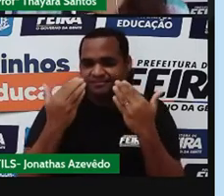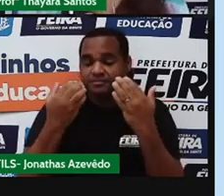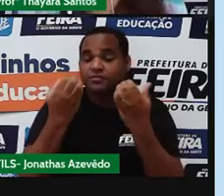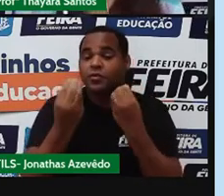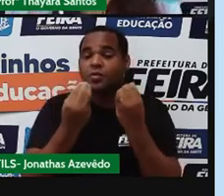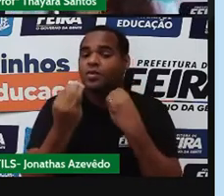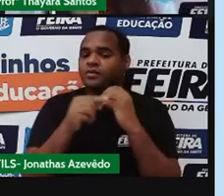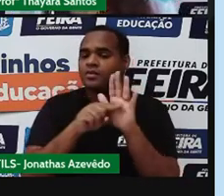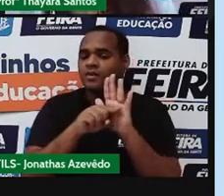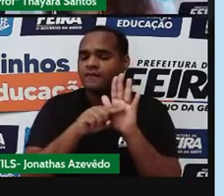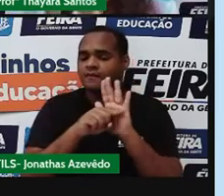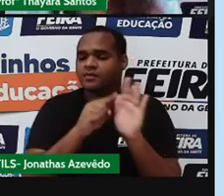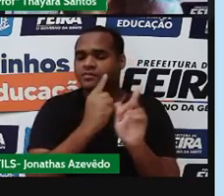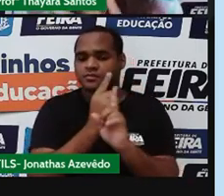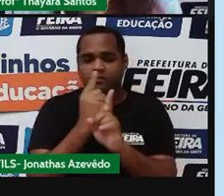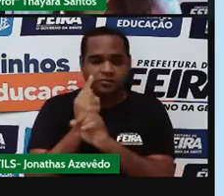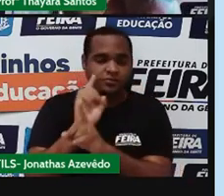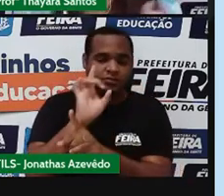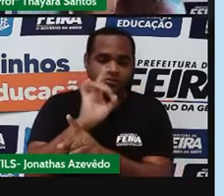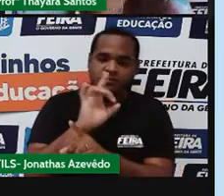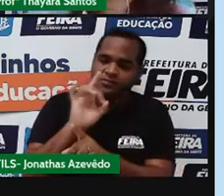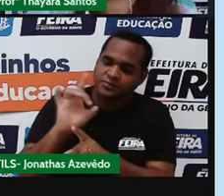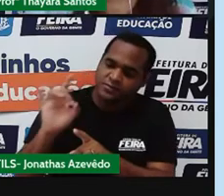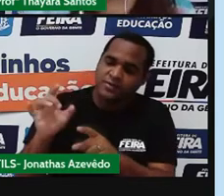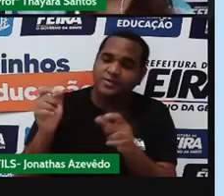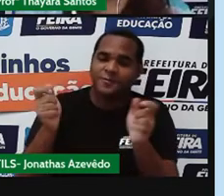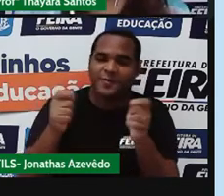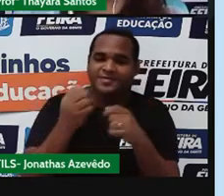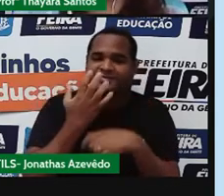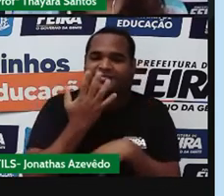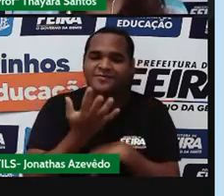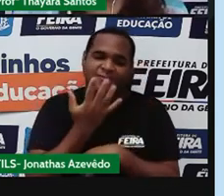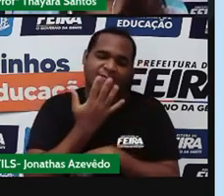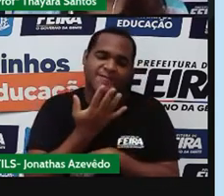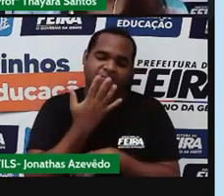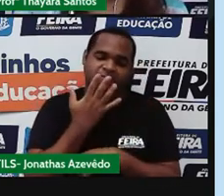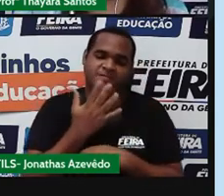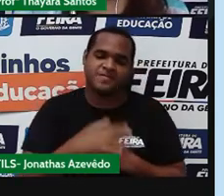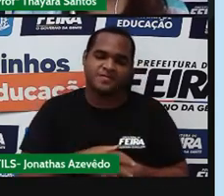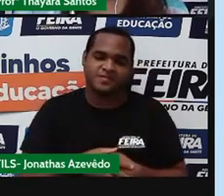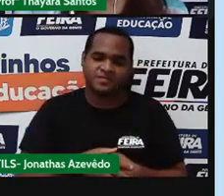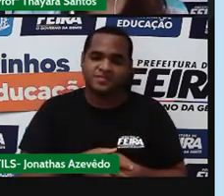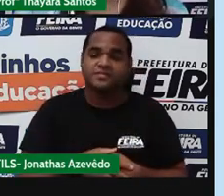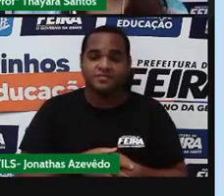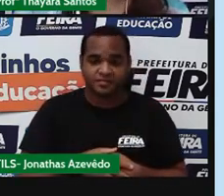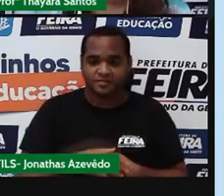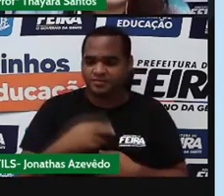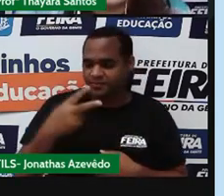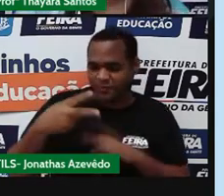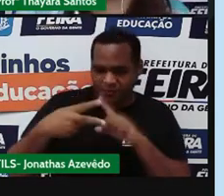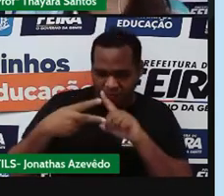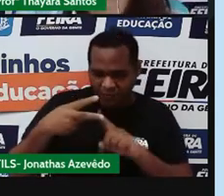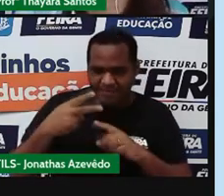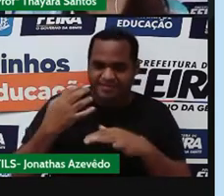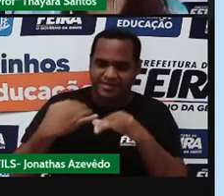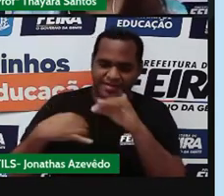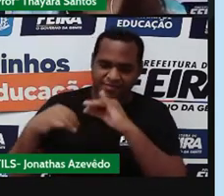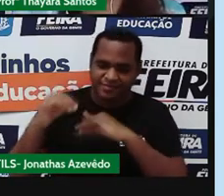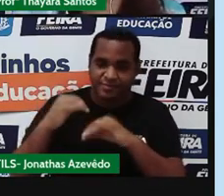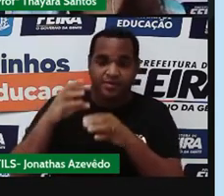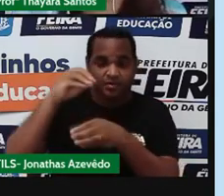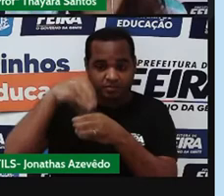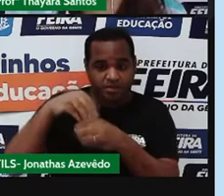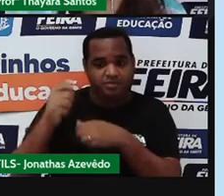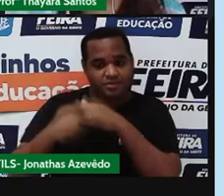identifica cada tipo de elemento químico por uma cor. Então aqui, os dois átomos são da mesma cor, então são do mesmo elemento. Aqui